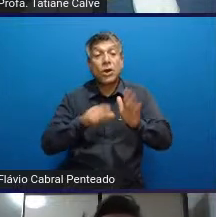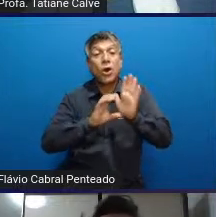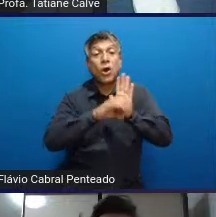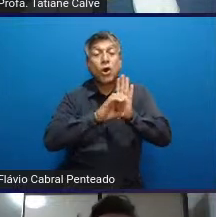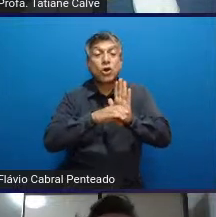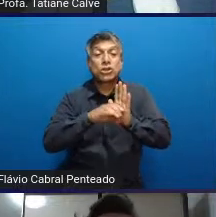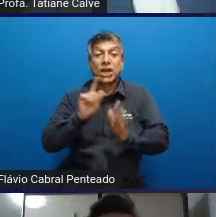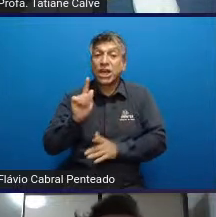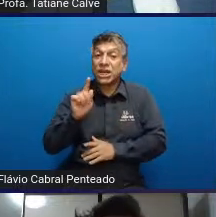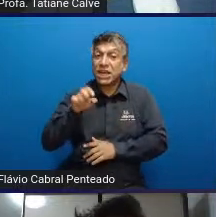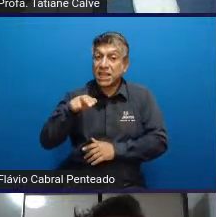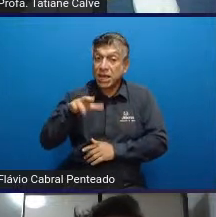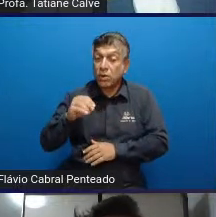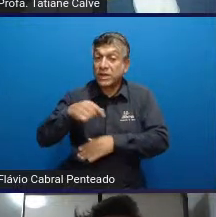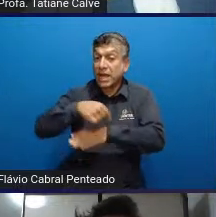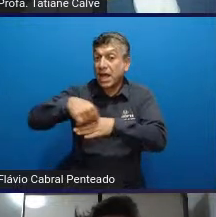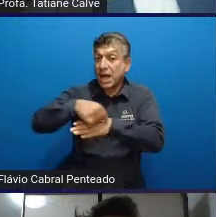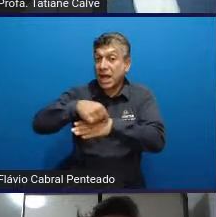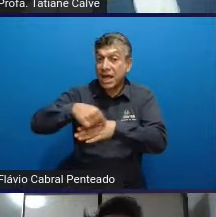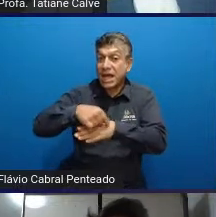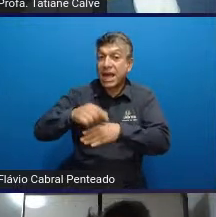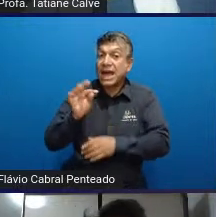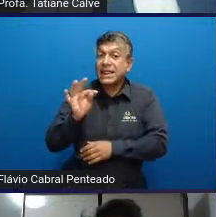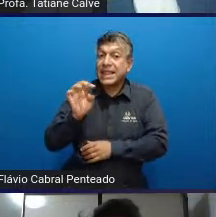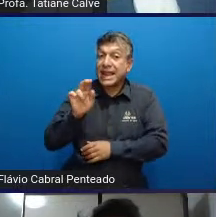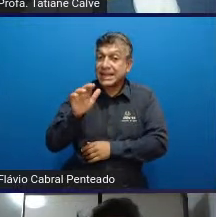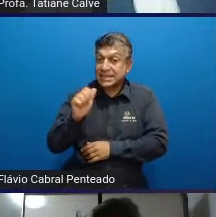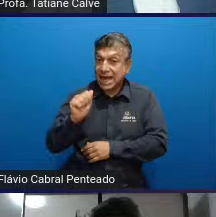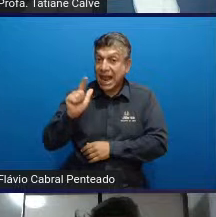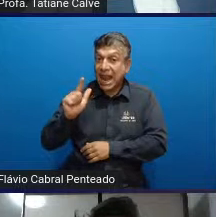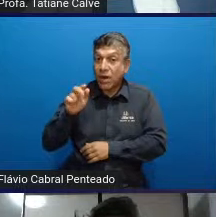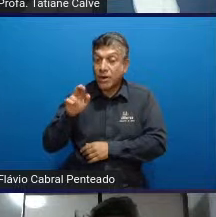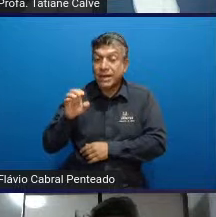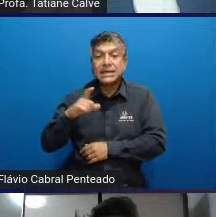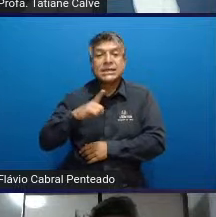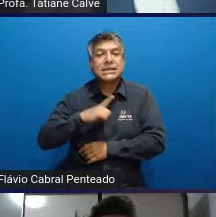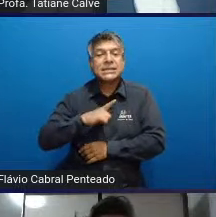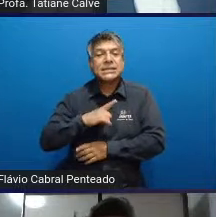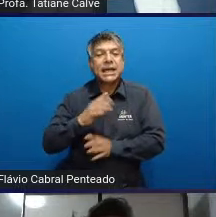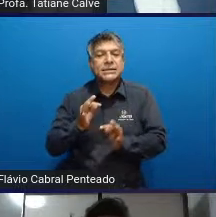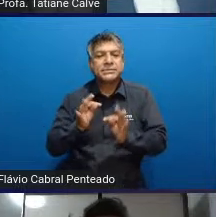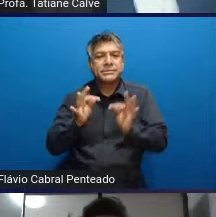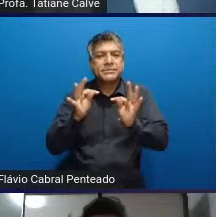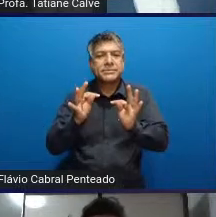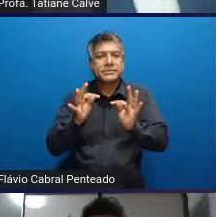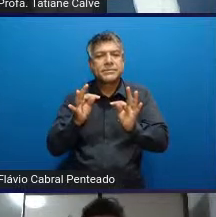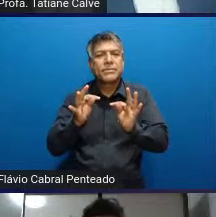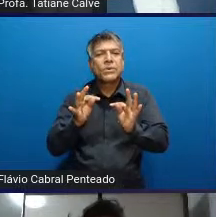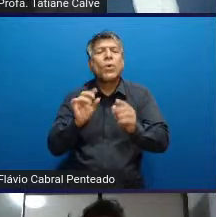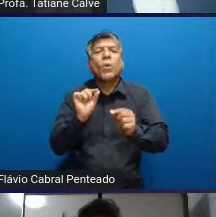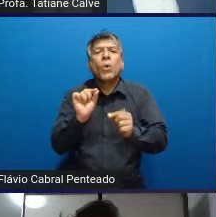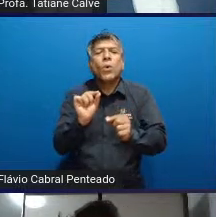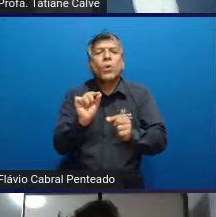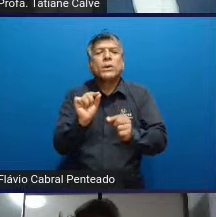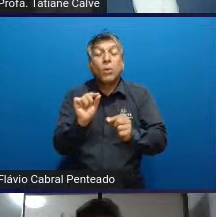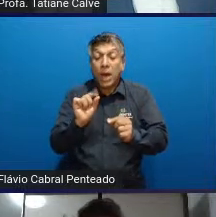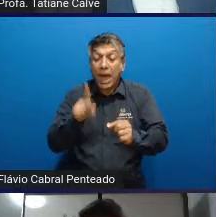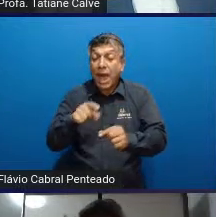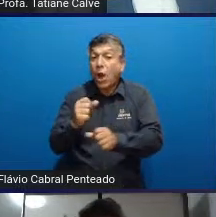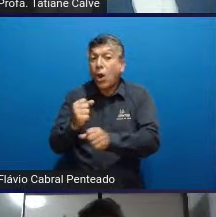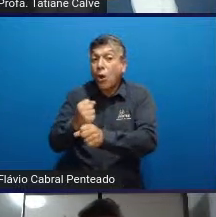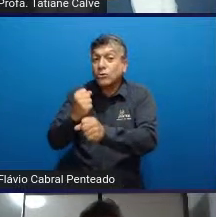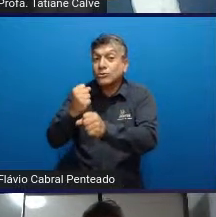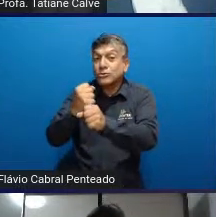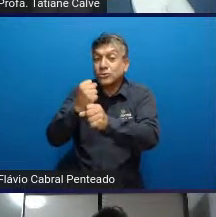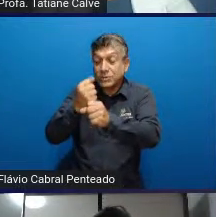desenvolvido pela Tereza de Laurets, que escreveu a tecnologia de gênero, ela compreende gênero enquanto construção, ou